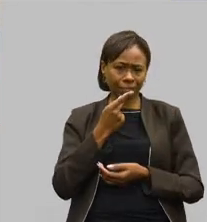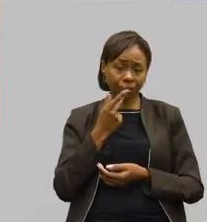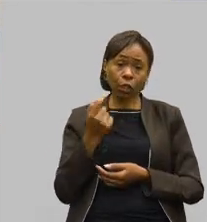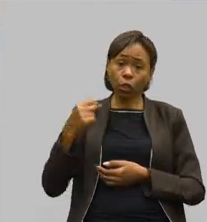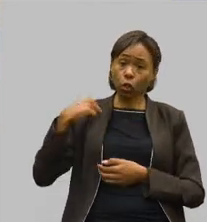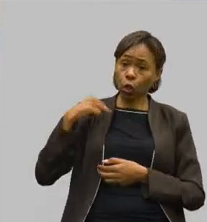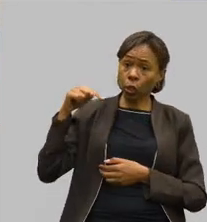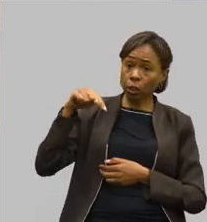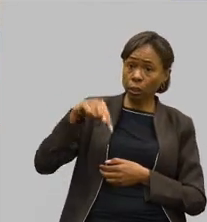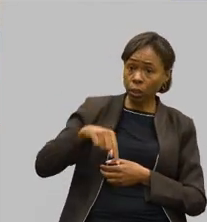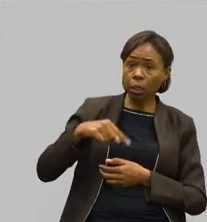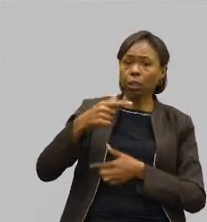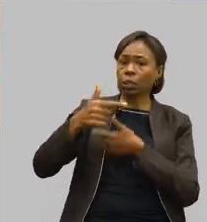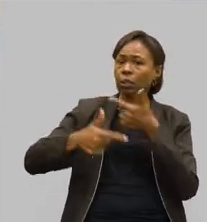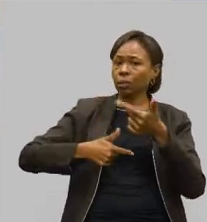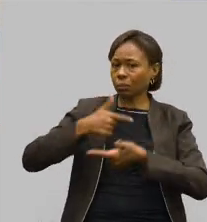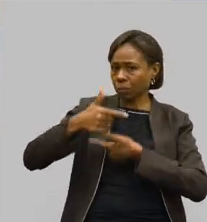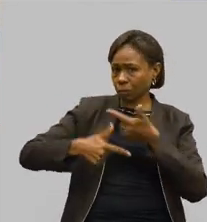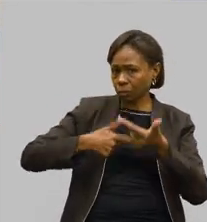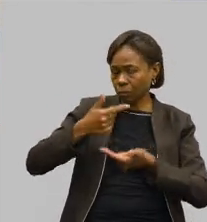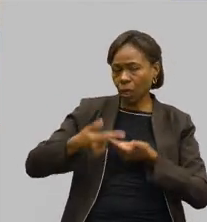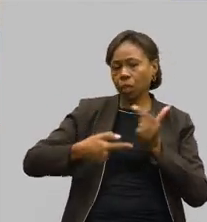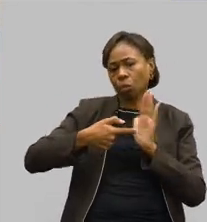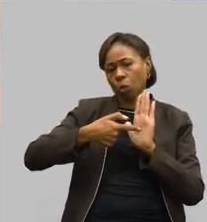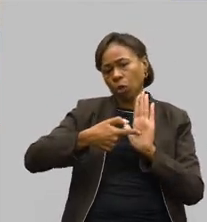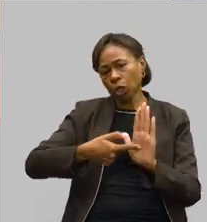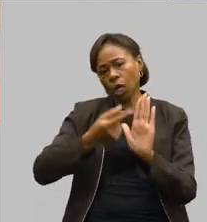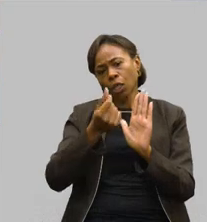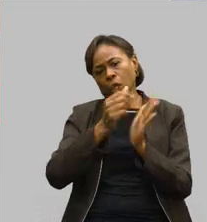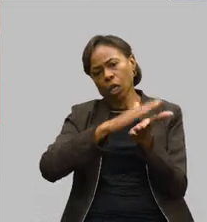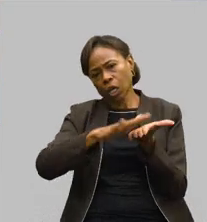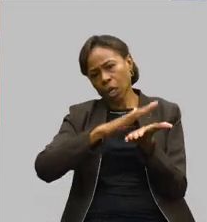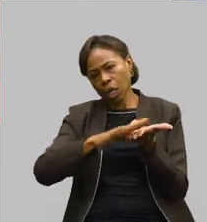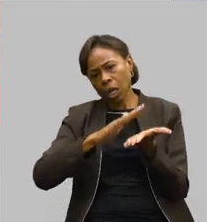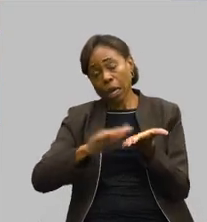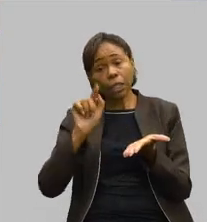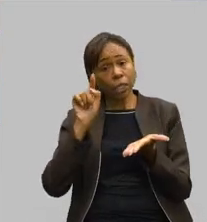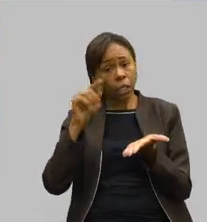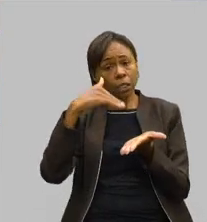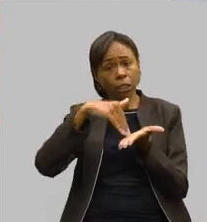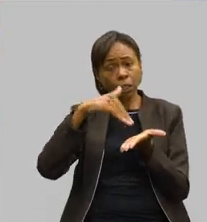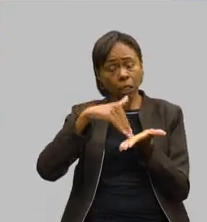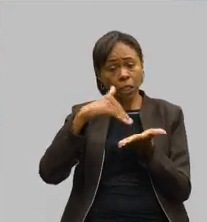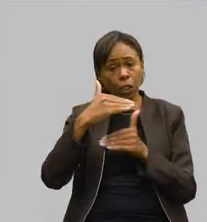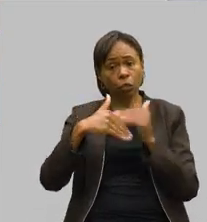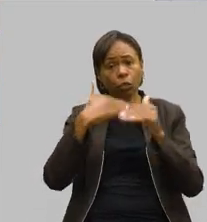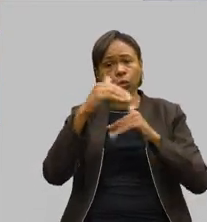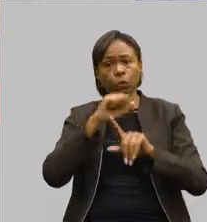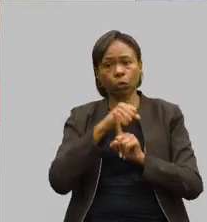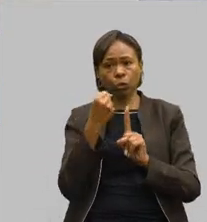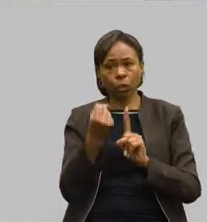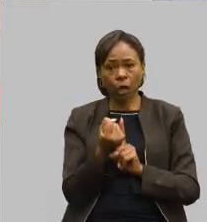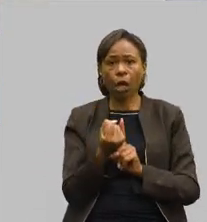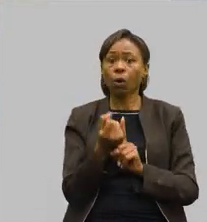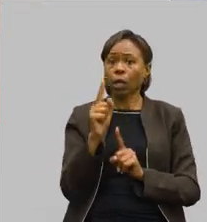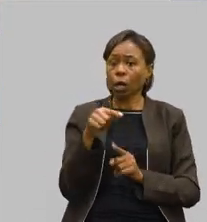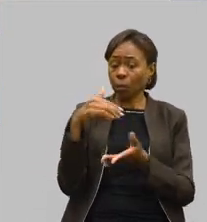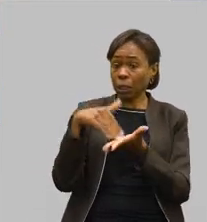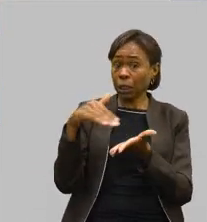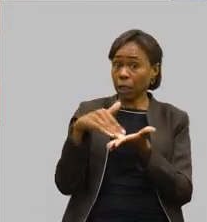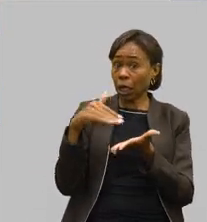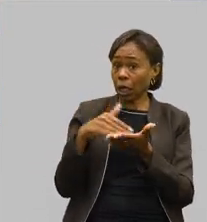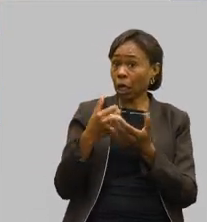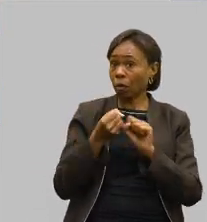trabalhando e fazendo a prestação de contas da Secretaria Estadual de Desenvolvimento Social, uma pasta robusta, uma pasta